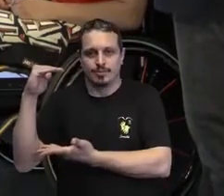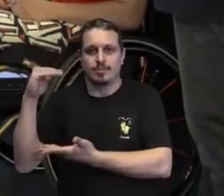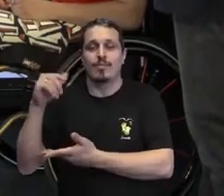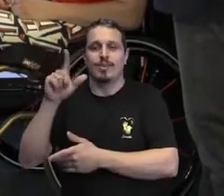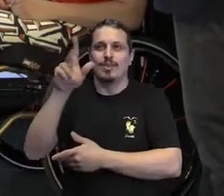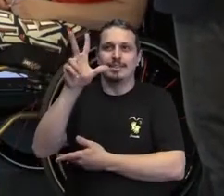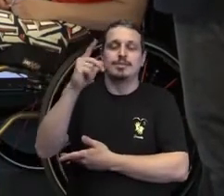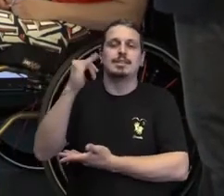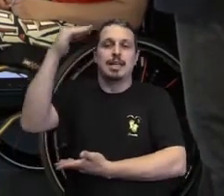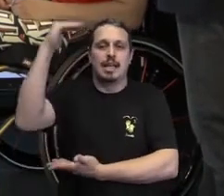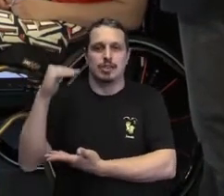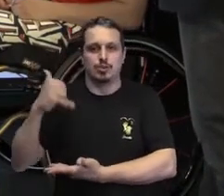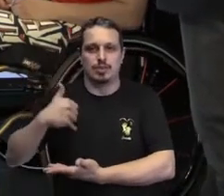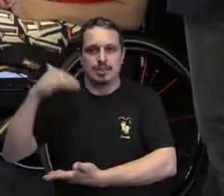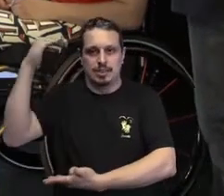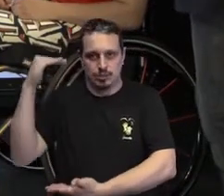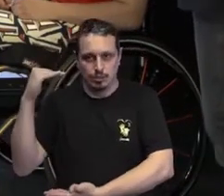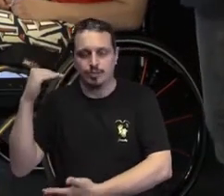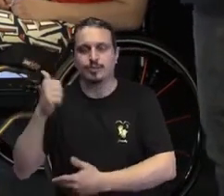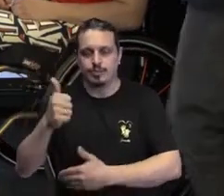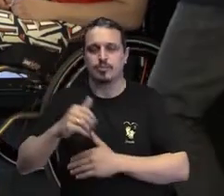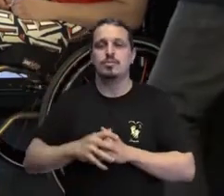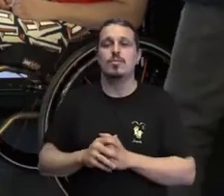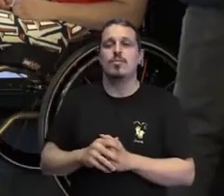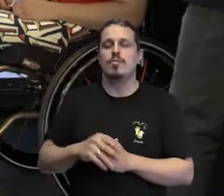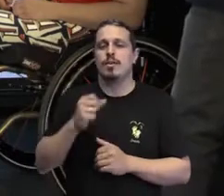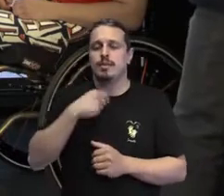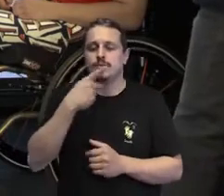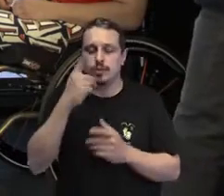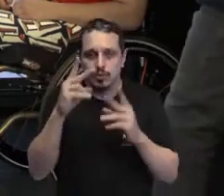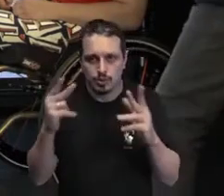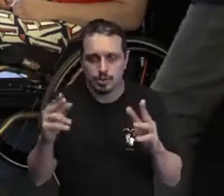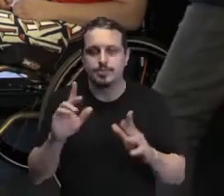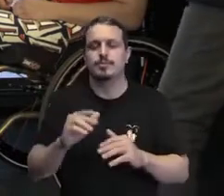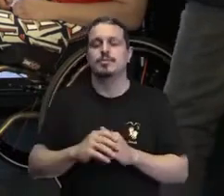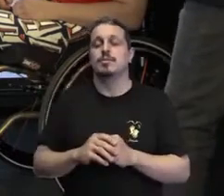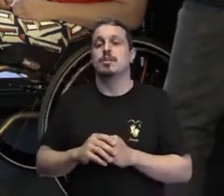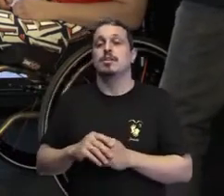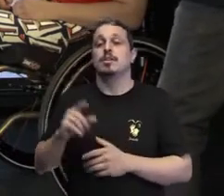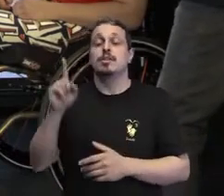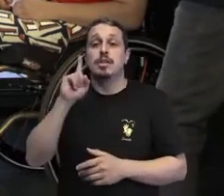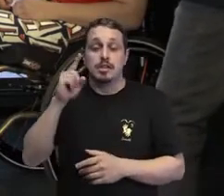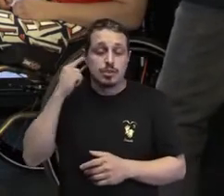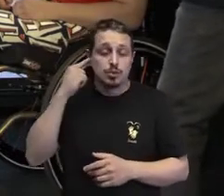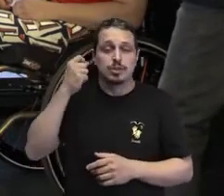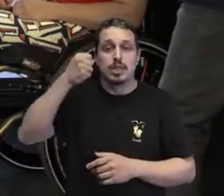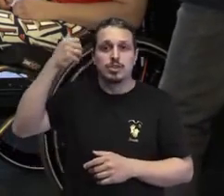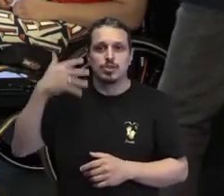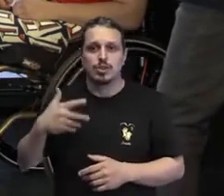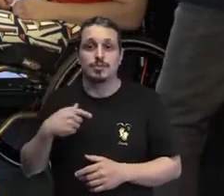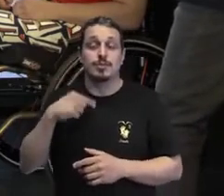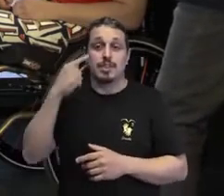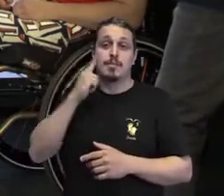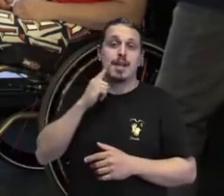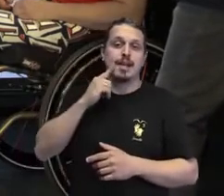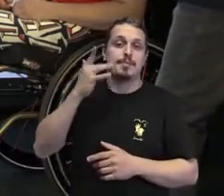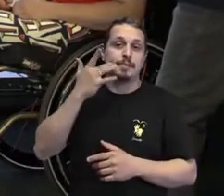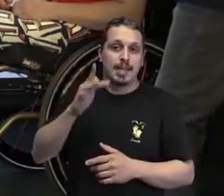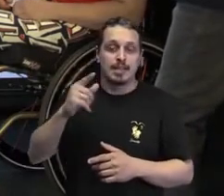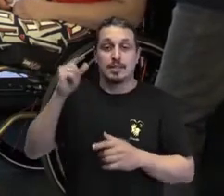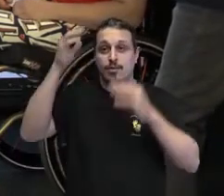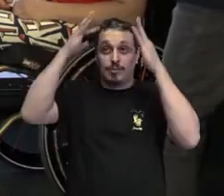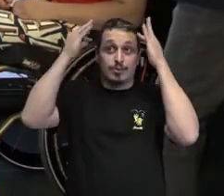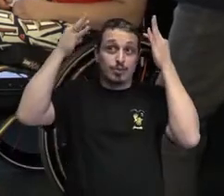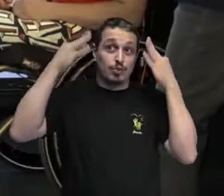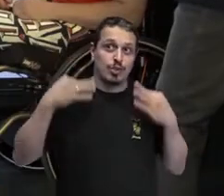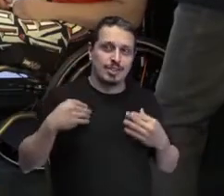me descrever. Eu sou pele branca, cabelo liso, olhos verdes, né, do